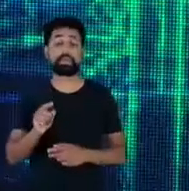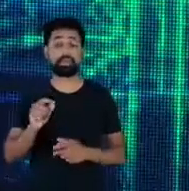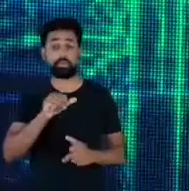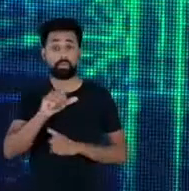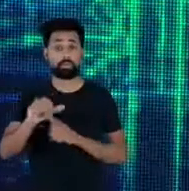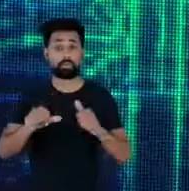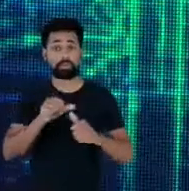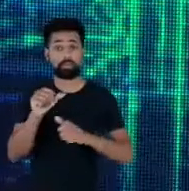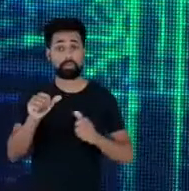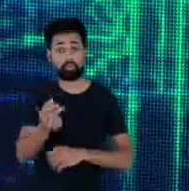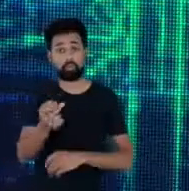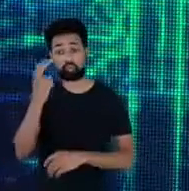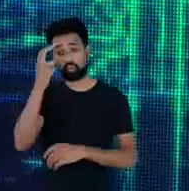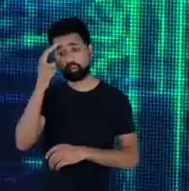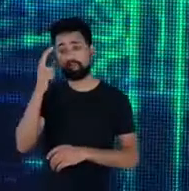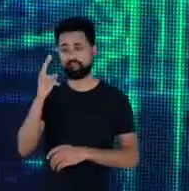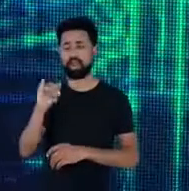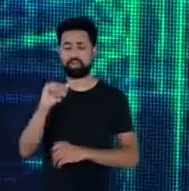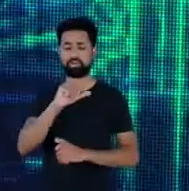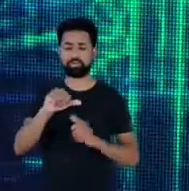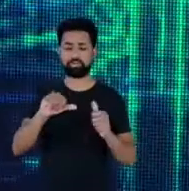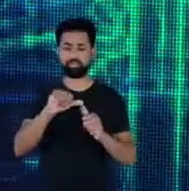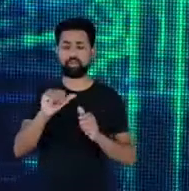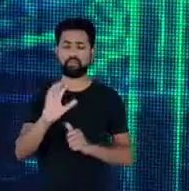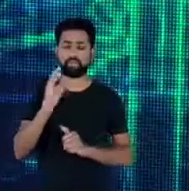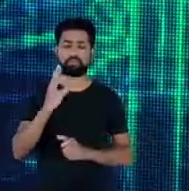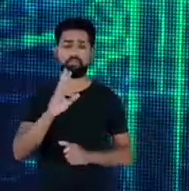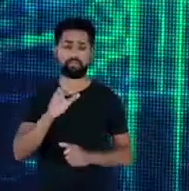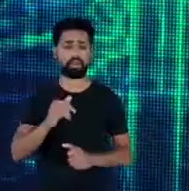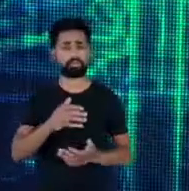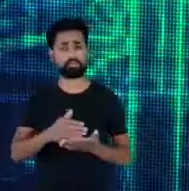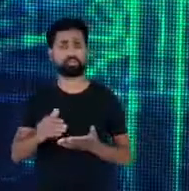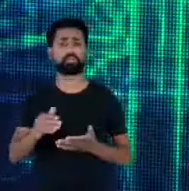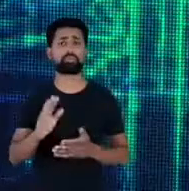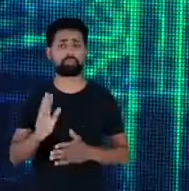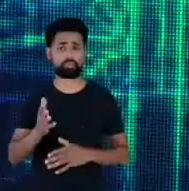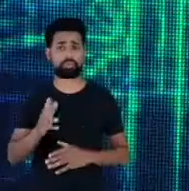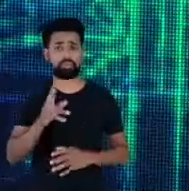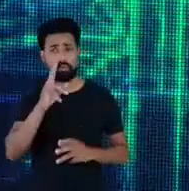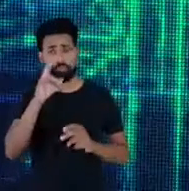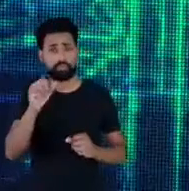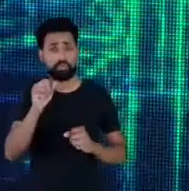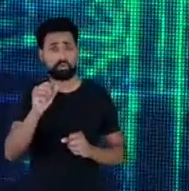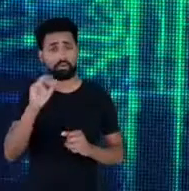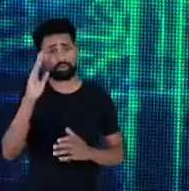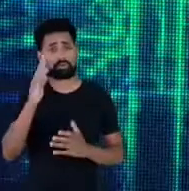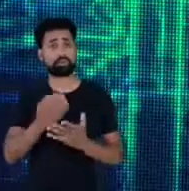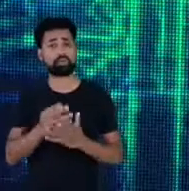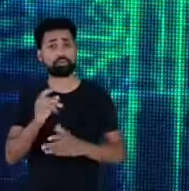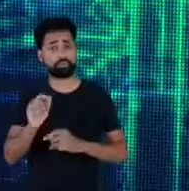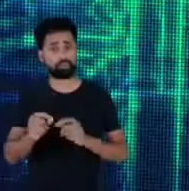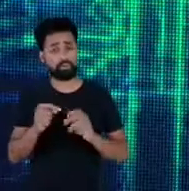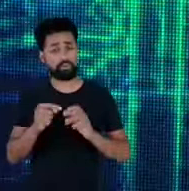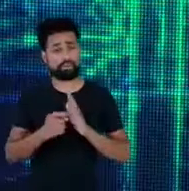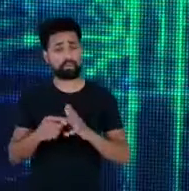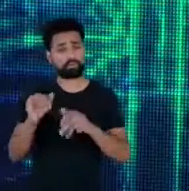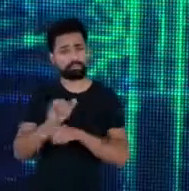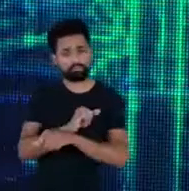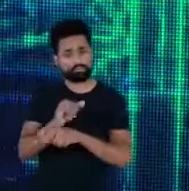cultura ela vai acontecer ao longo dos anos eu acho que já começou está muito forte então a eficiência energética vai ser um recurso energético